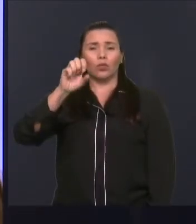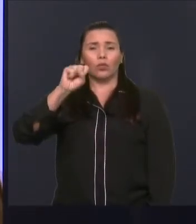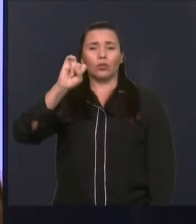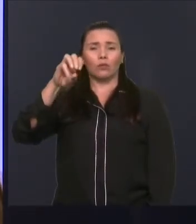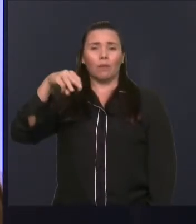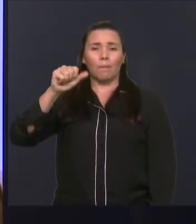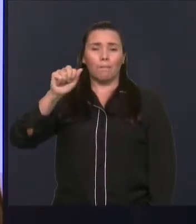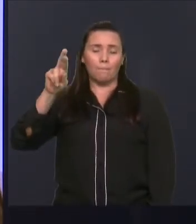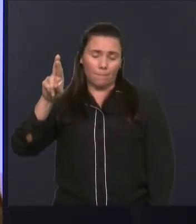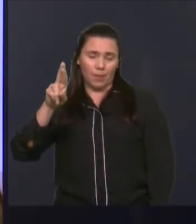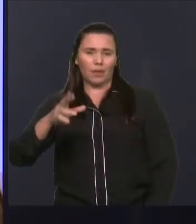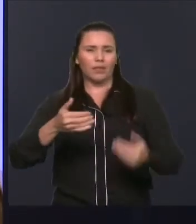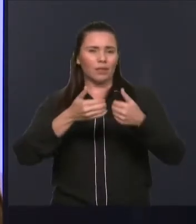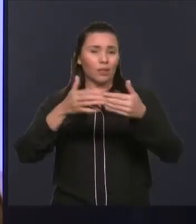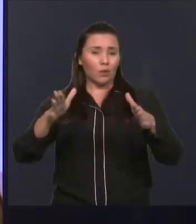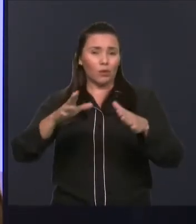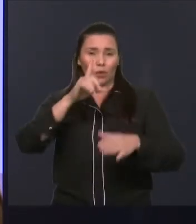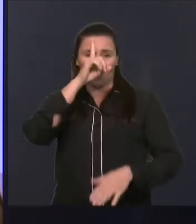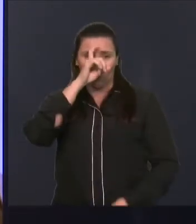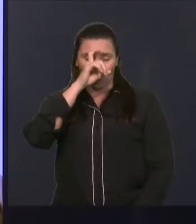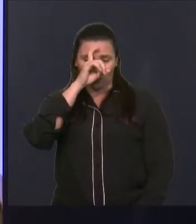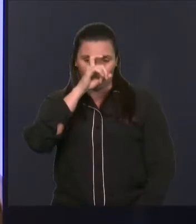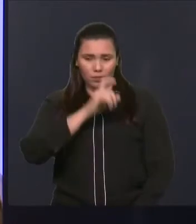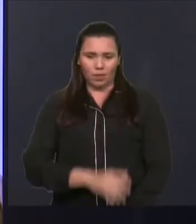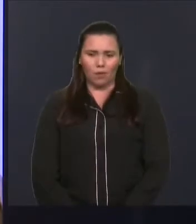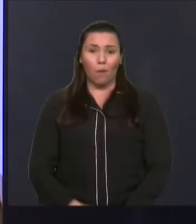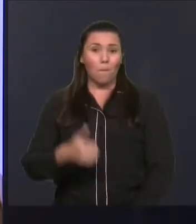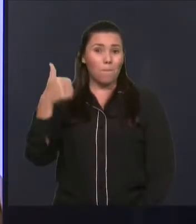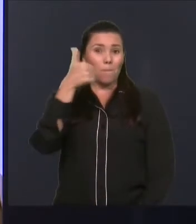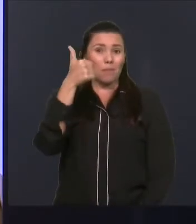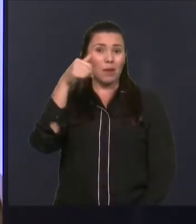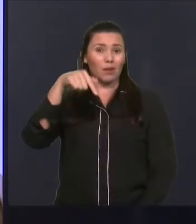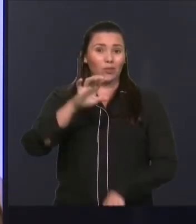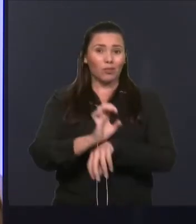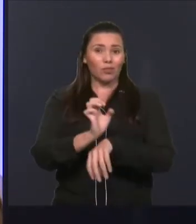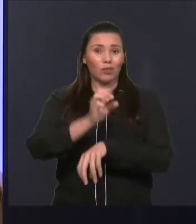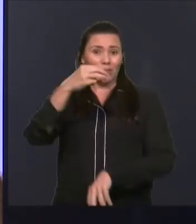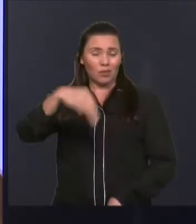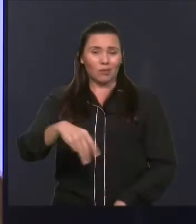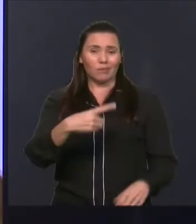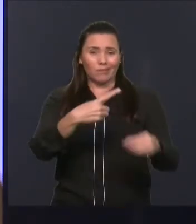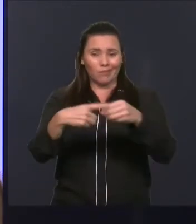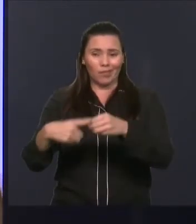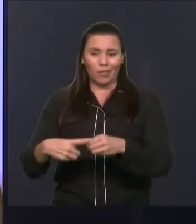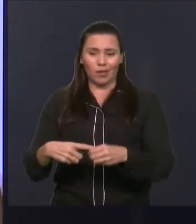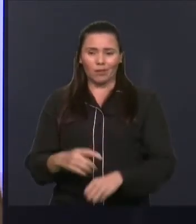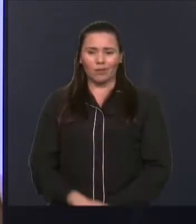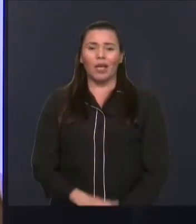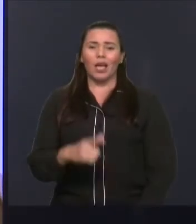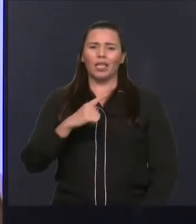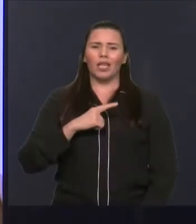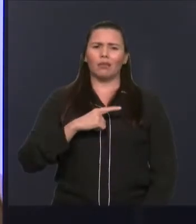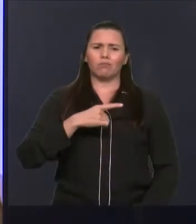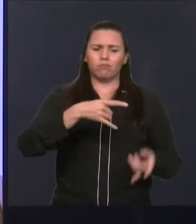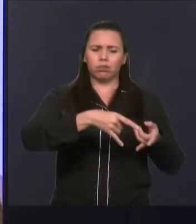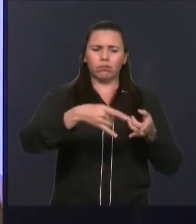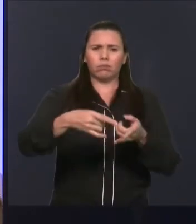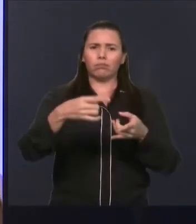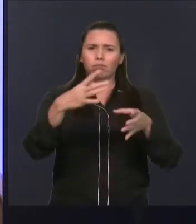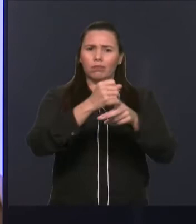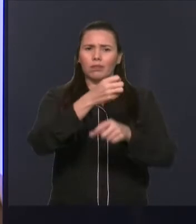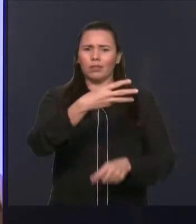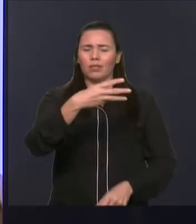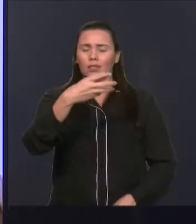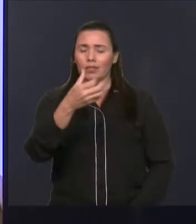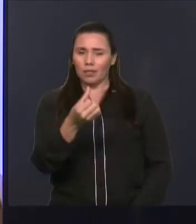passada o hospital de campanha, foi o primeiro do Maranhão no interior, com 36 leitos, 10 UTIs, e